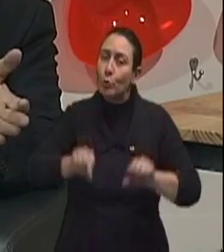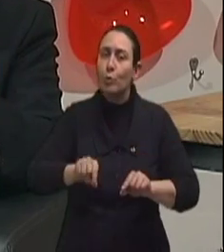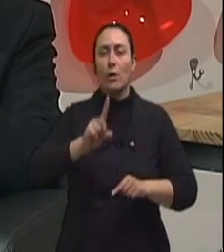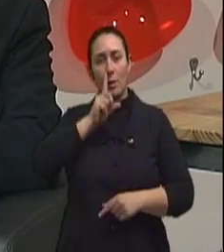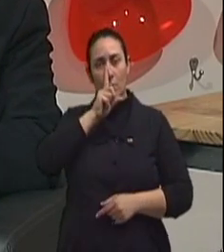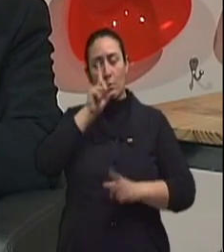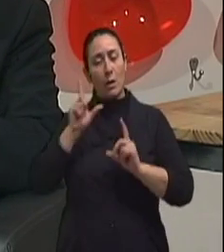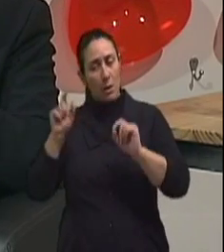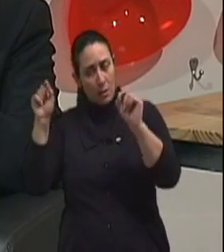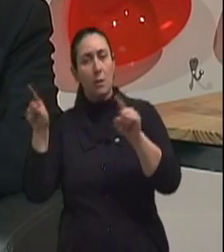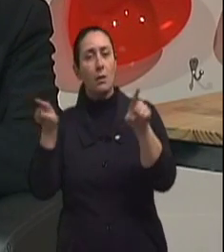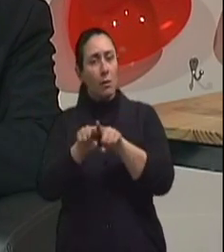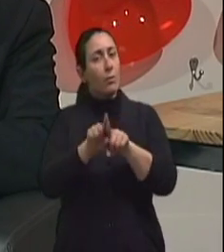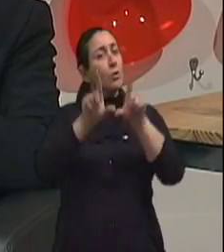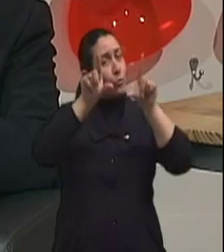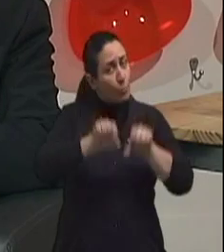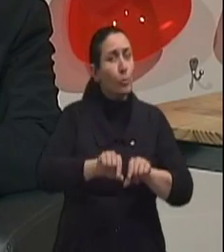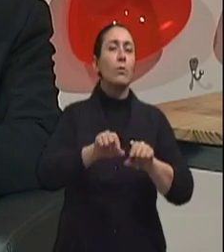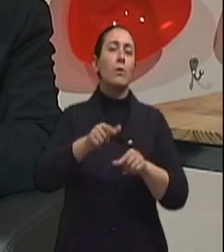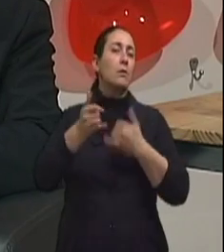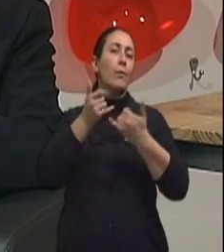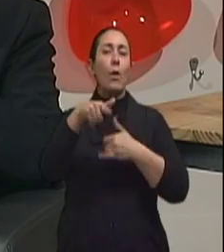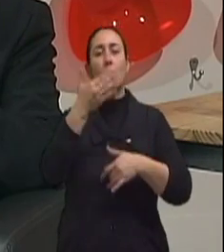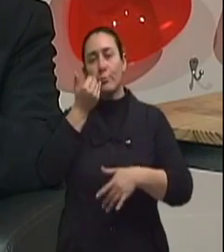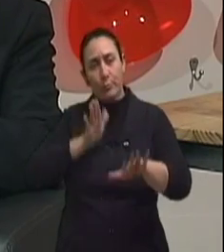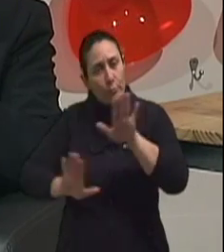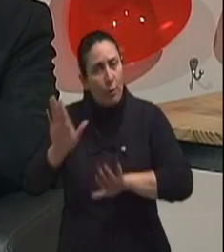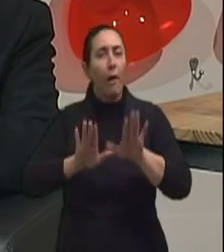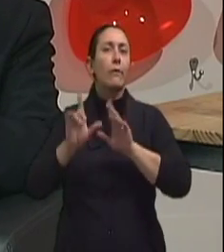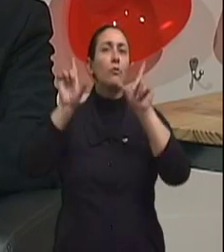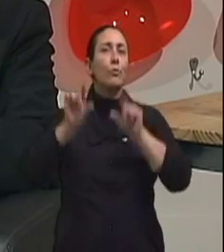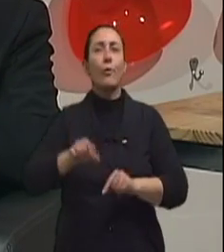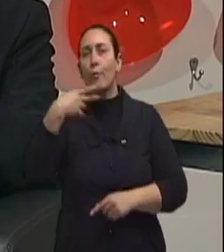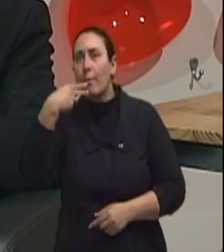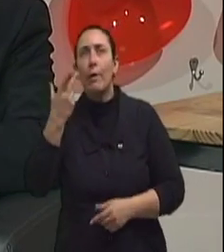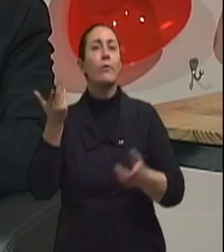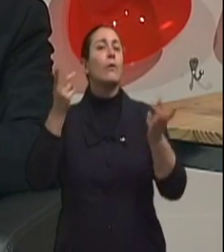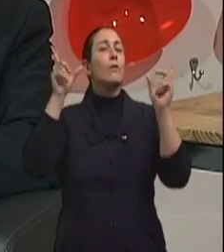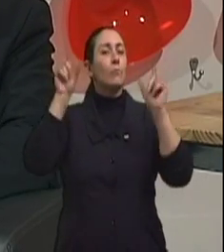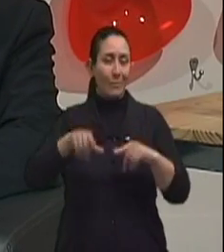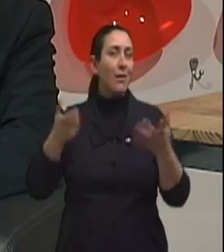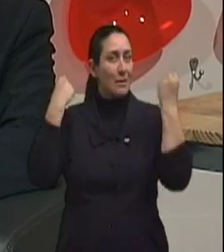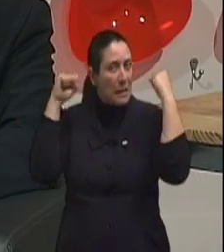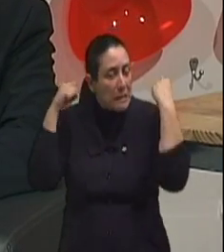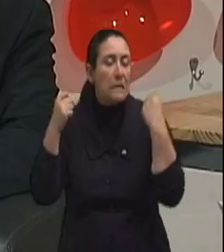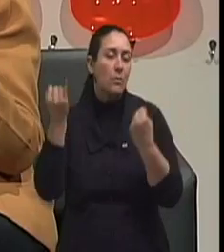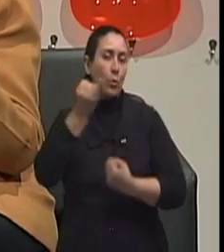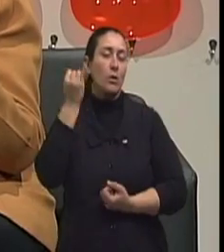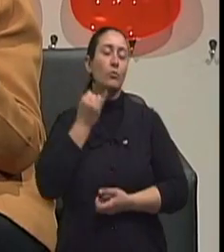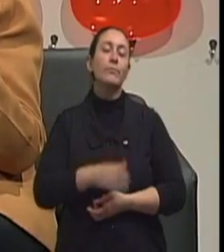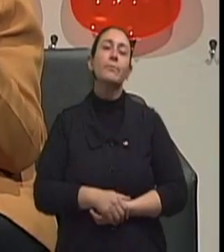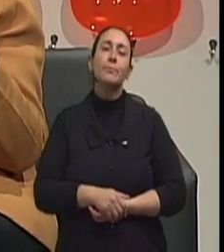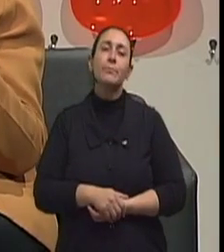câncer, como de outros eventos cardiovasculares, como a dieta saudável, não fumando exercício e mantendo o peso adequado. Claro. E